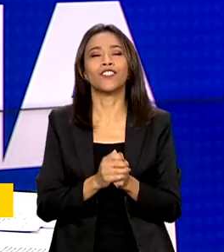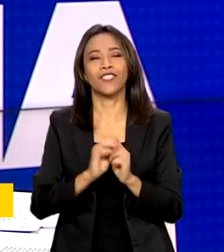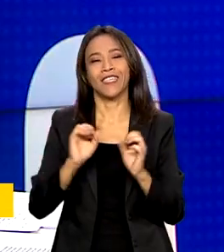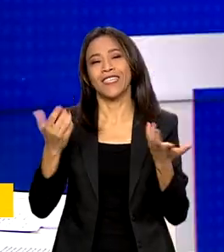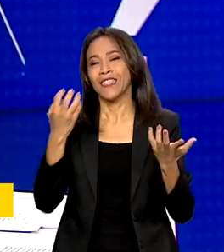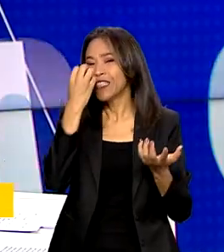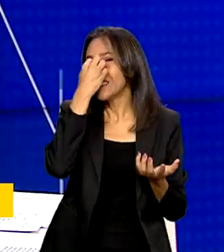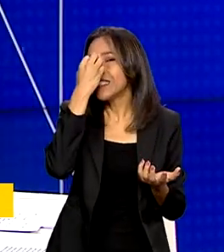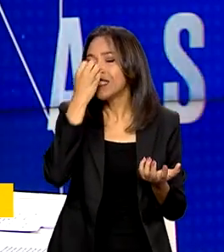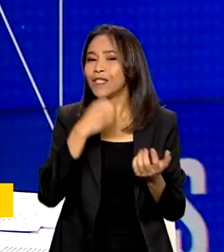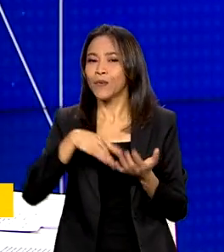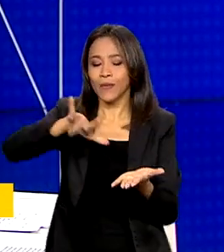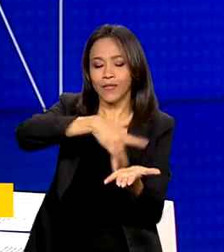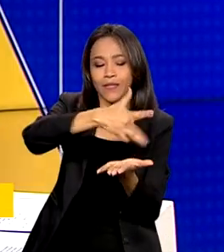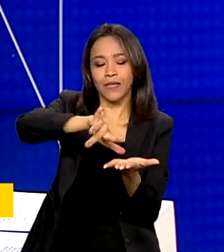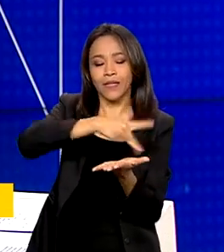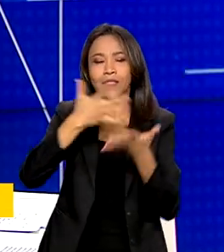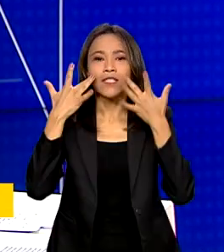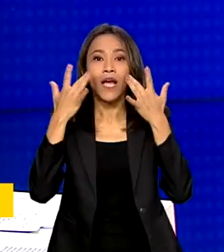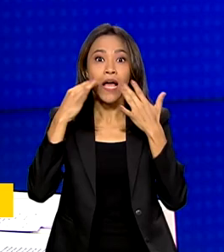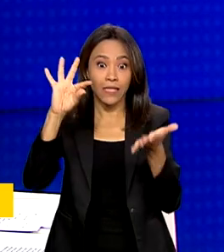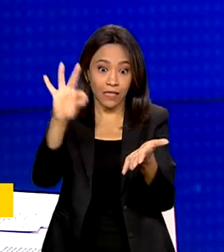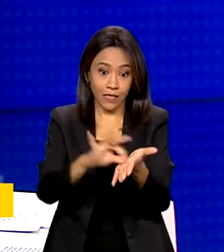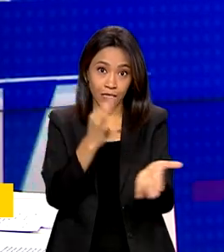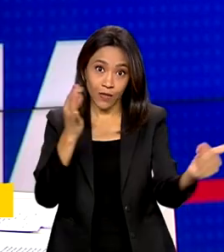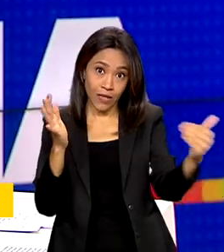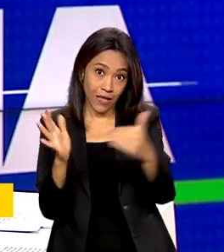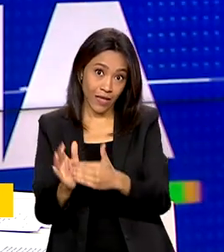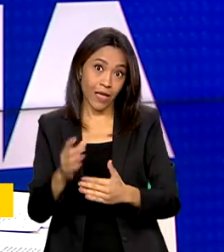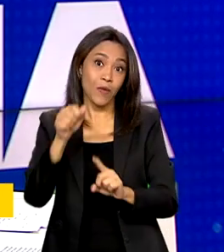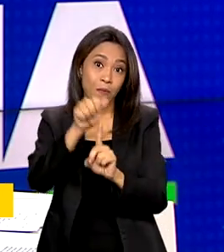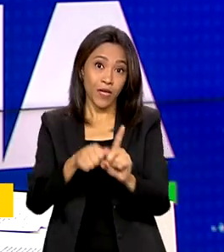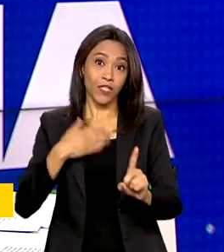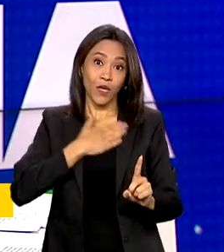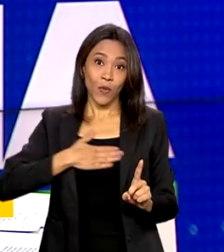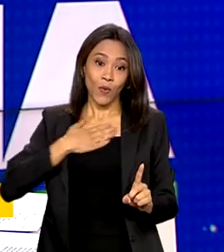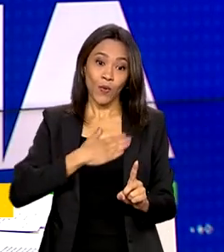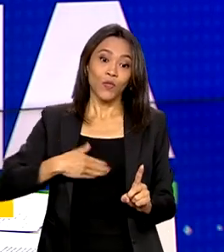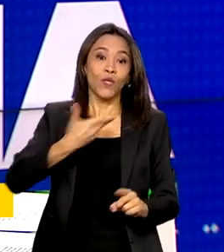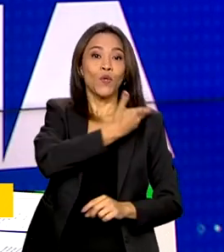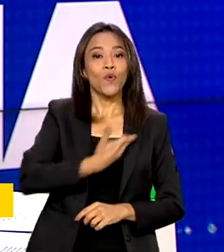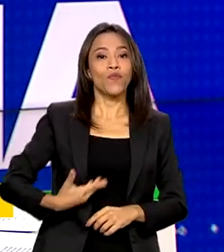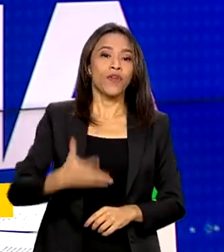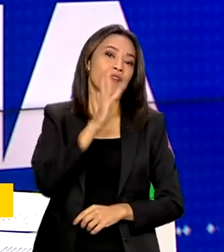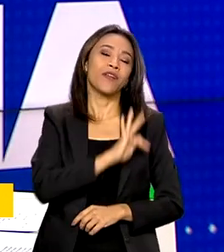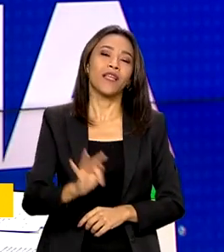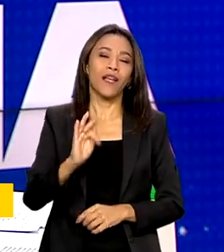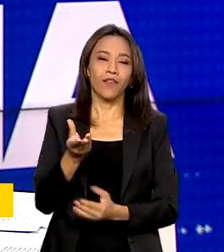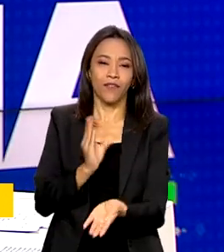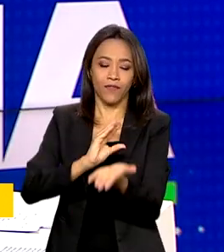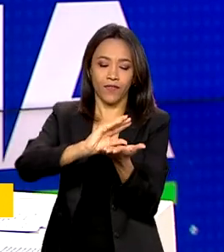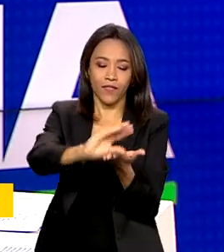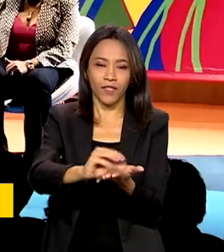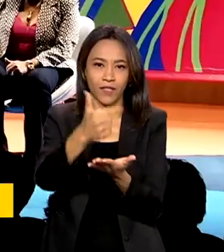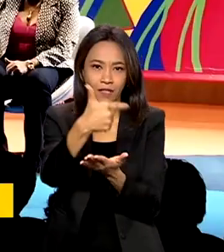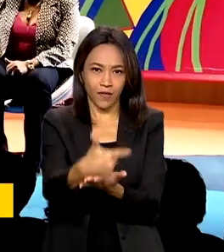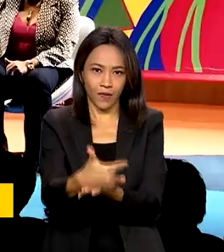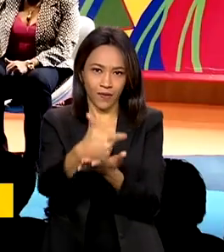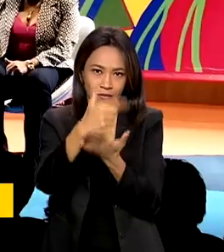teatro. As inscrições vão até agosto e o governo federal vai investir 52 milhões de reais.